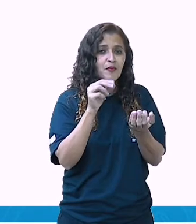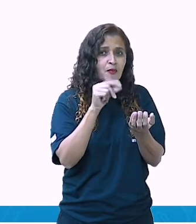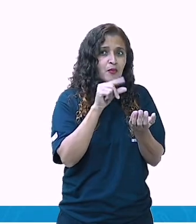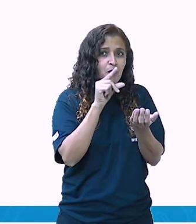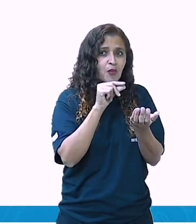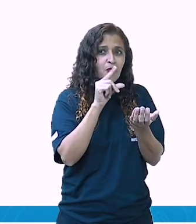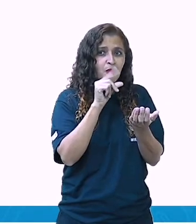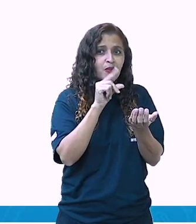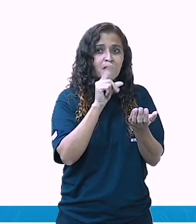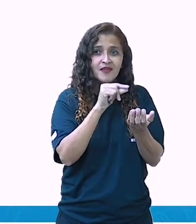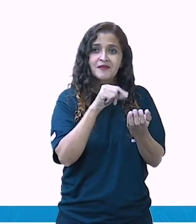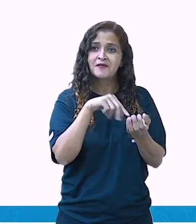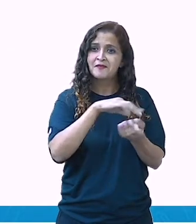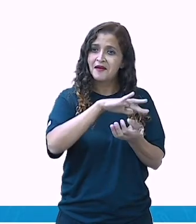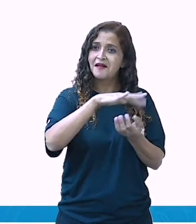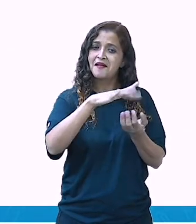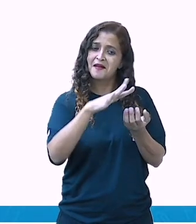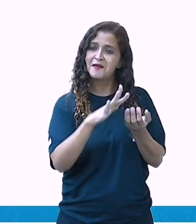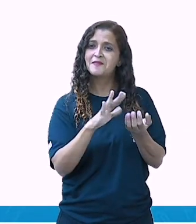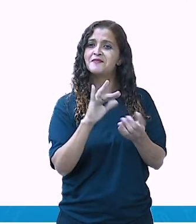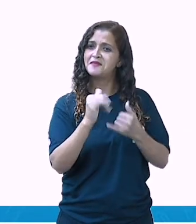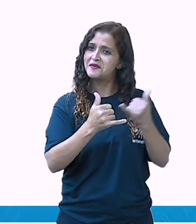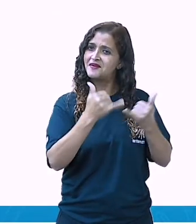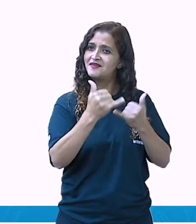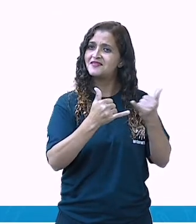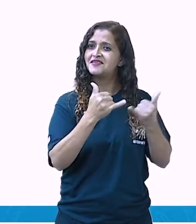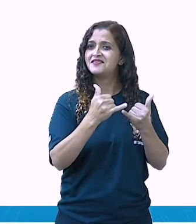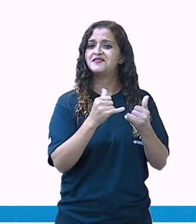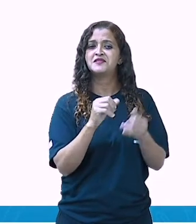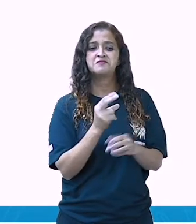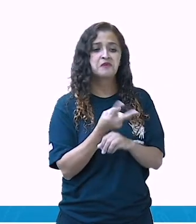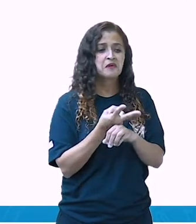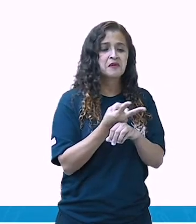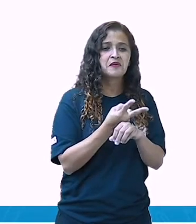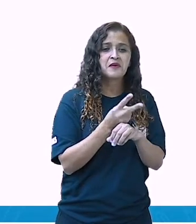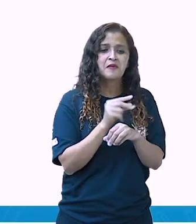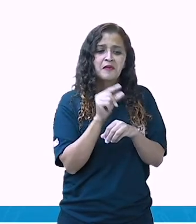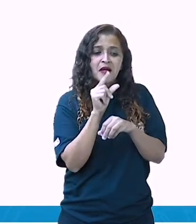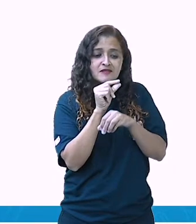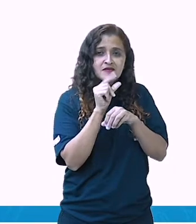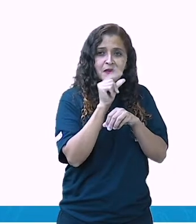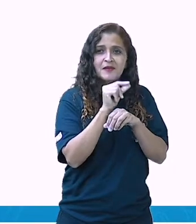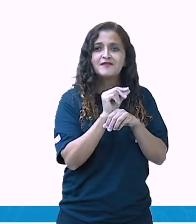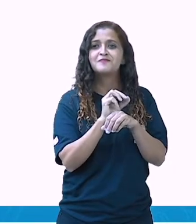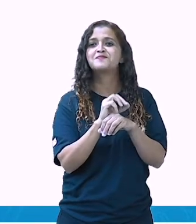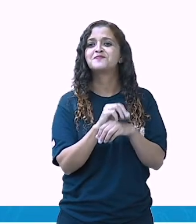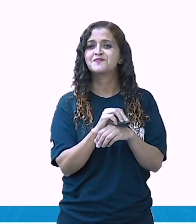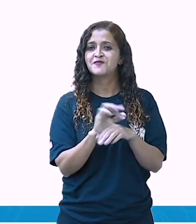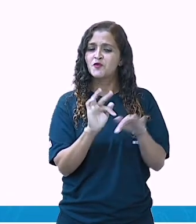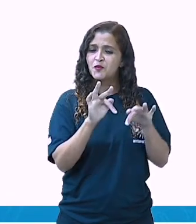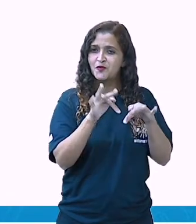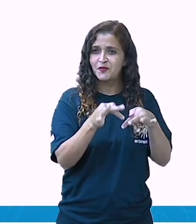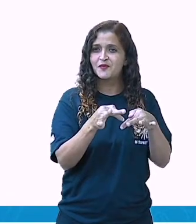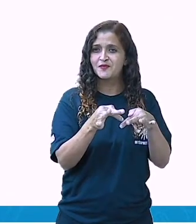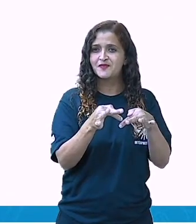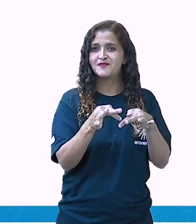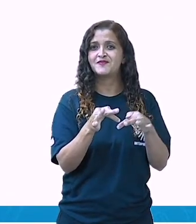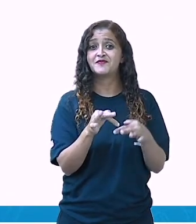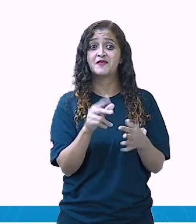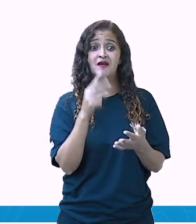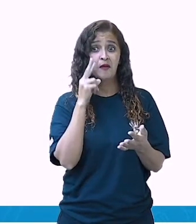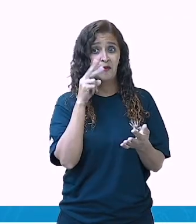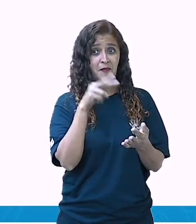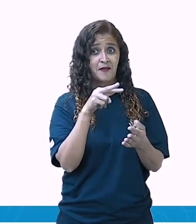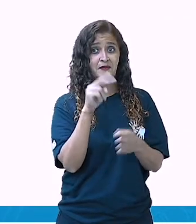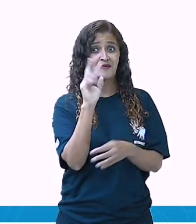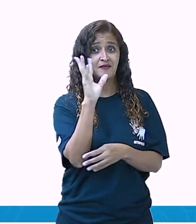gostam de ir lá tomar banho, de ficar procurando os insetos que estão no jardim. Então, é um pássaro tradicional que a gente tem o hábito mais de vê-lo em